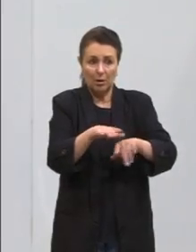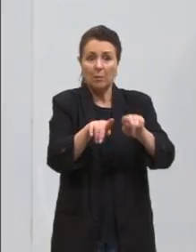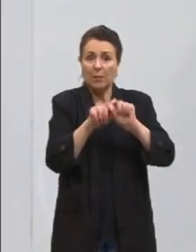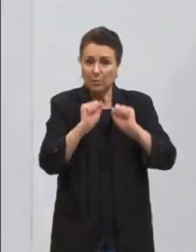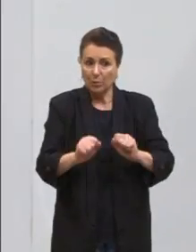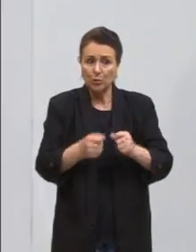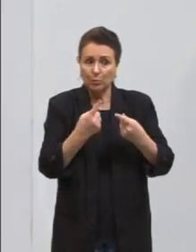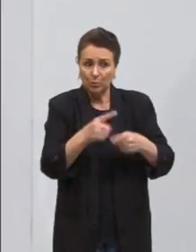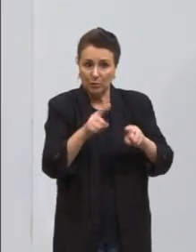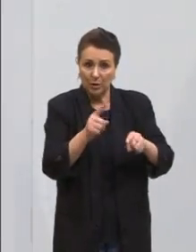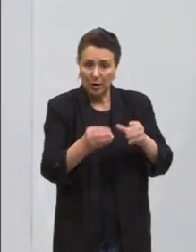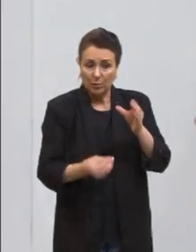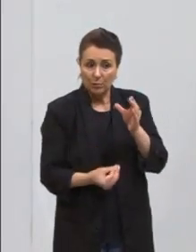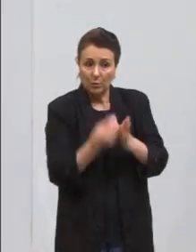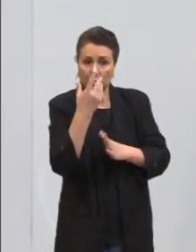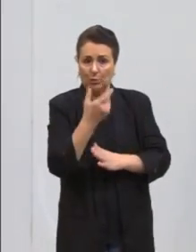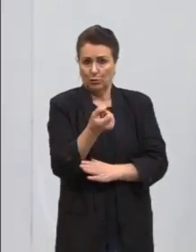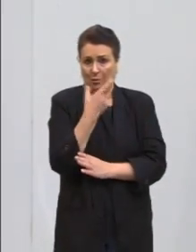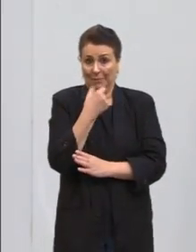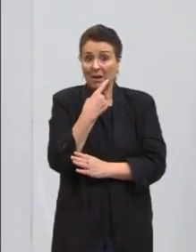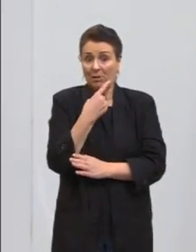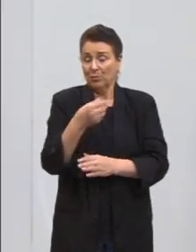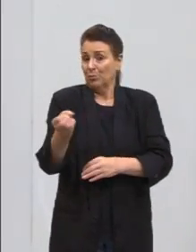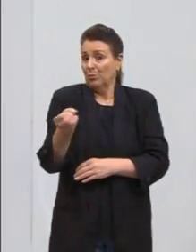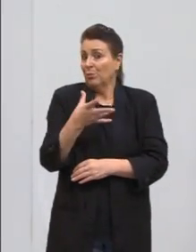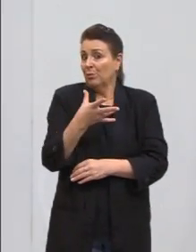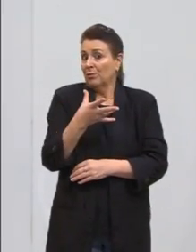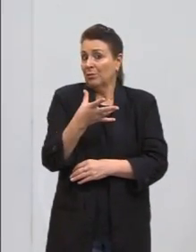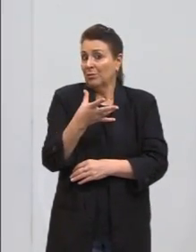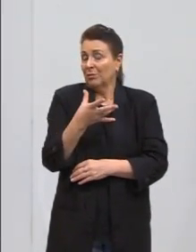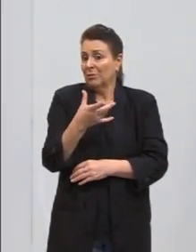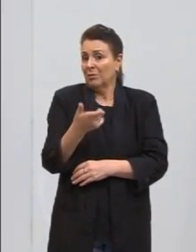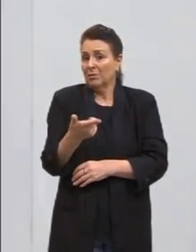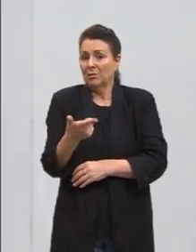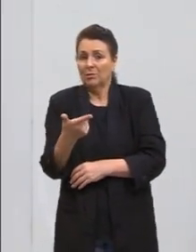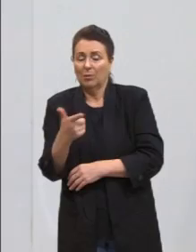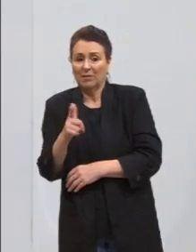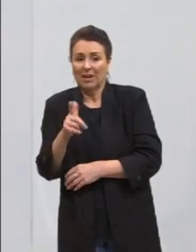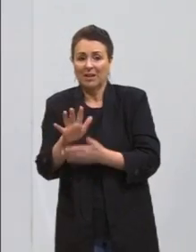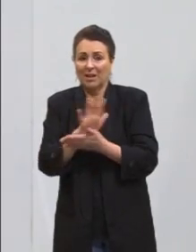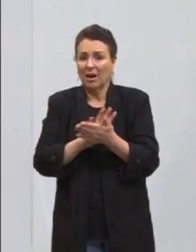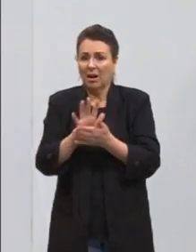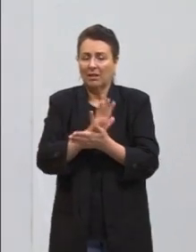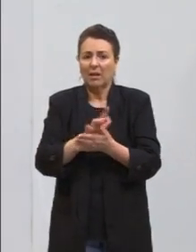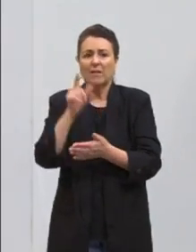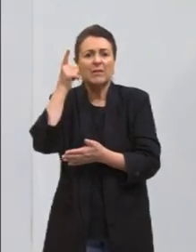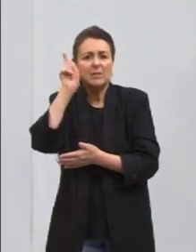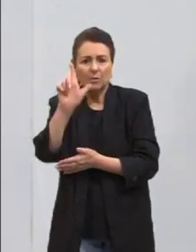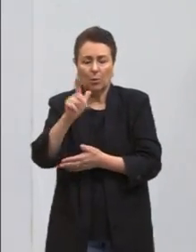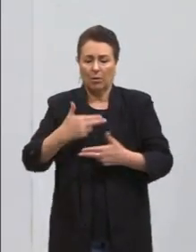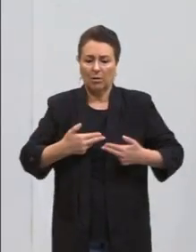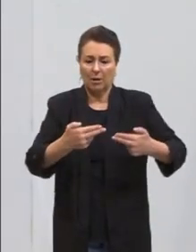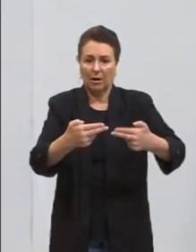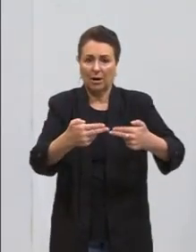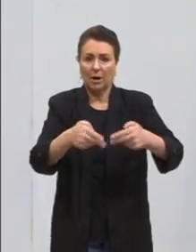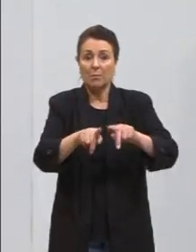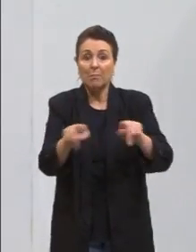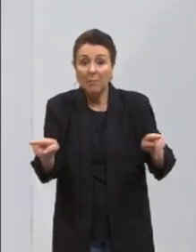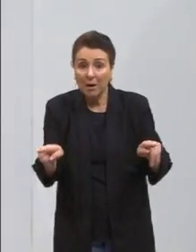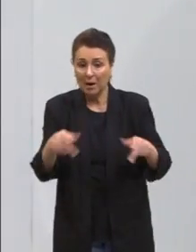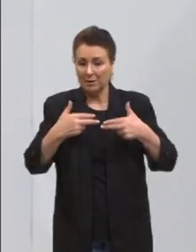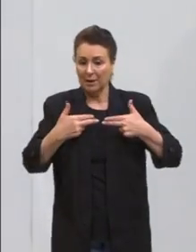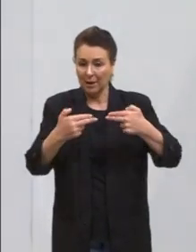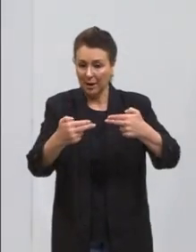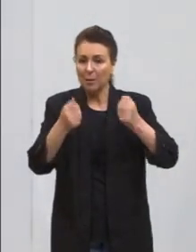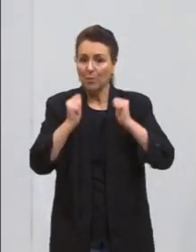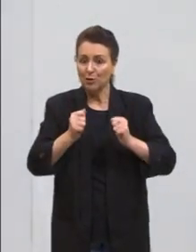Como também traz os seus... Evidentemente, né? Não há vencedor nas guerras, né? Mas as guerras podem acelerar algumas descobertas.